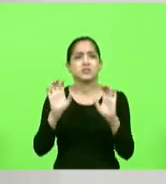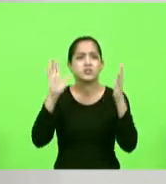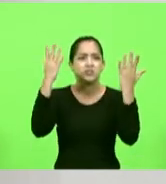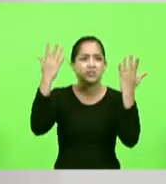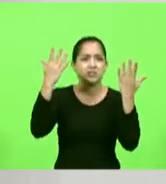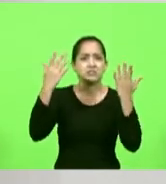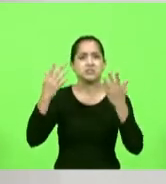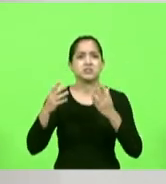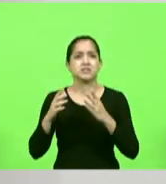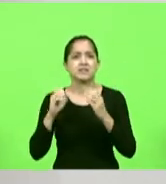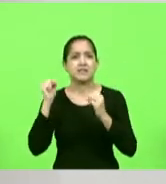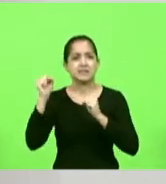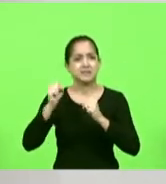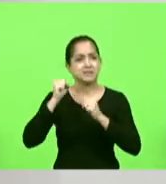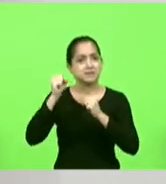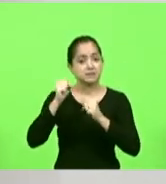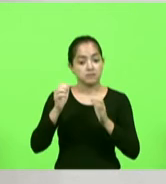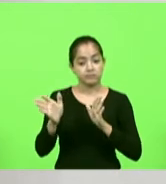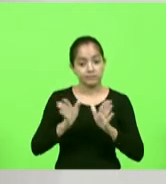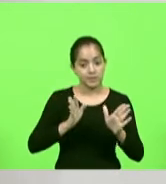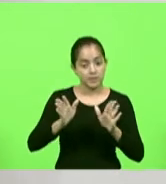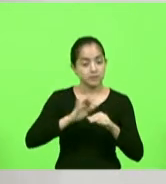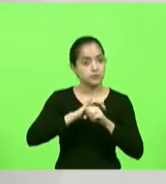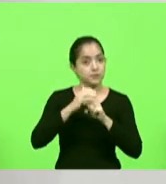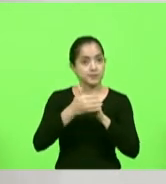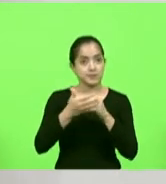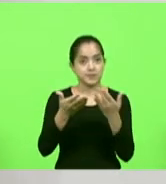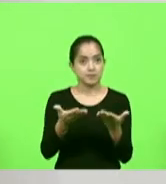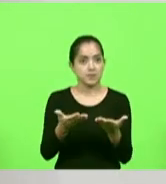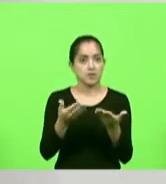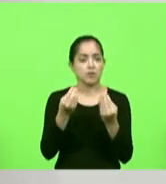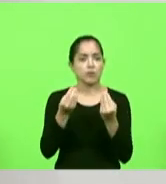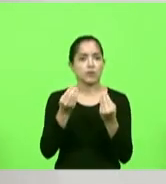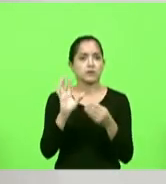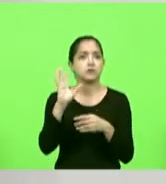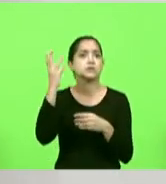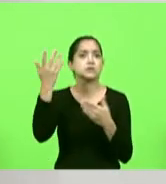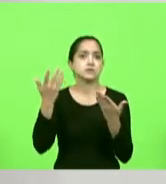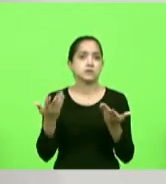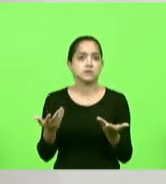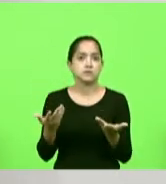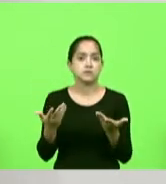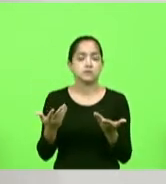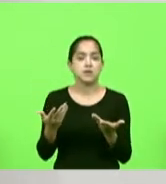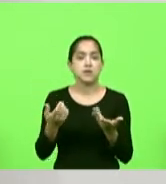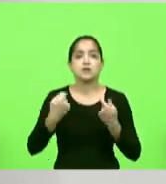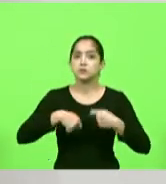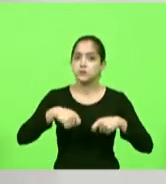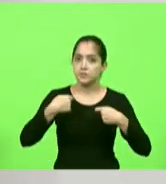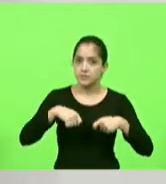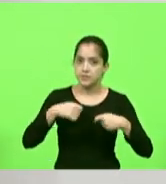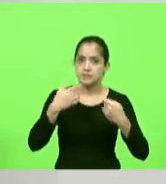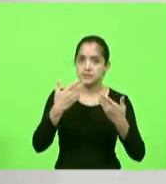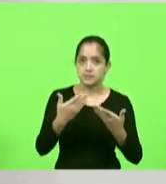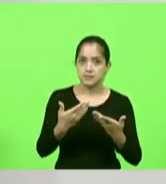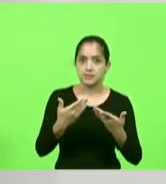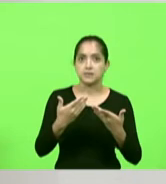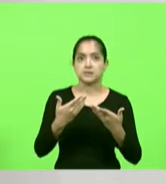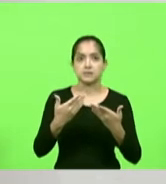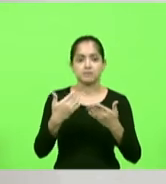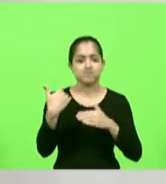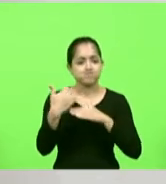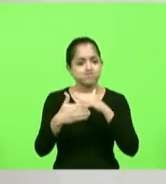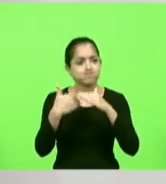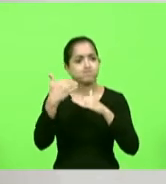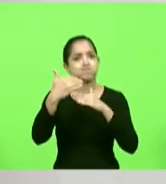dançando numa plena pandemia eu não sei o que está acontecendo com o ser humano nós precisamos ter um novo salto um novo